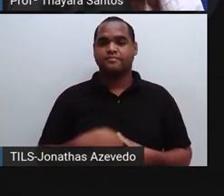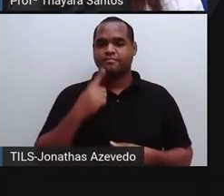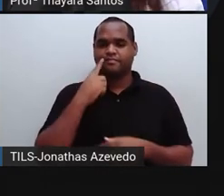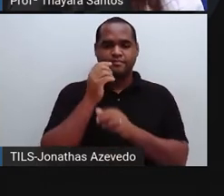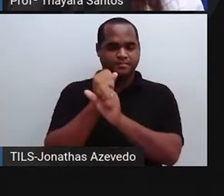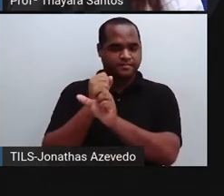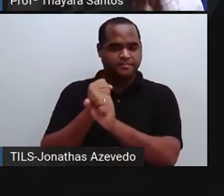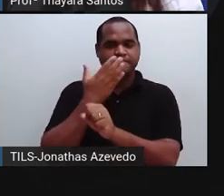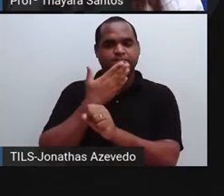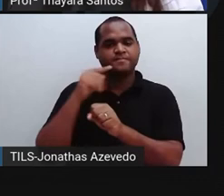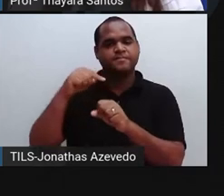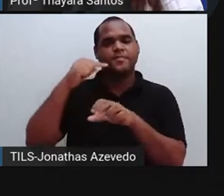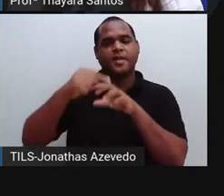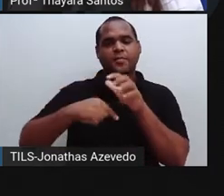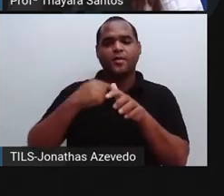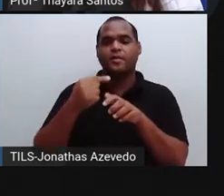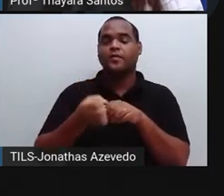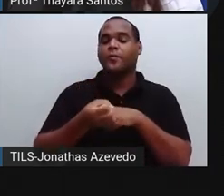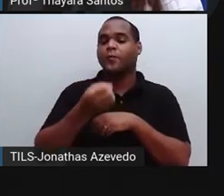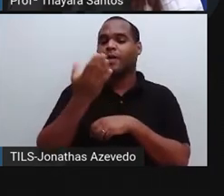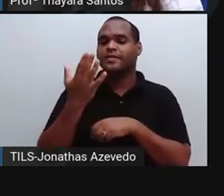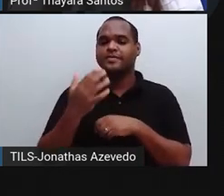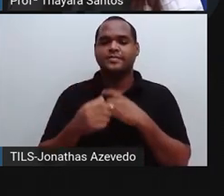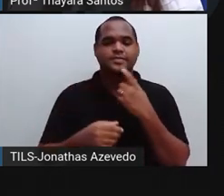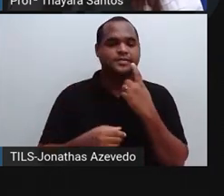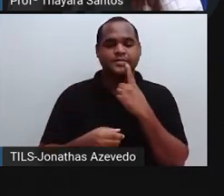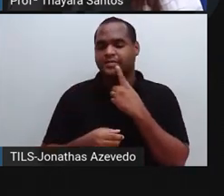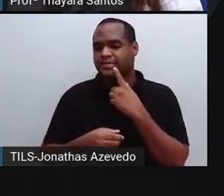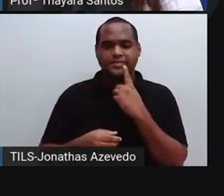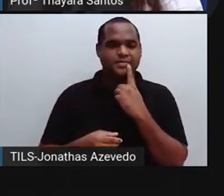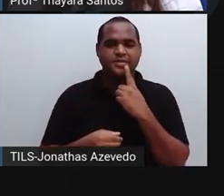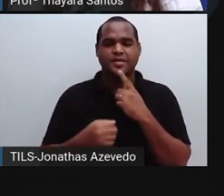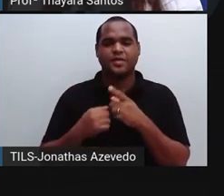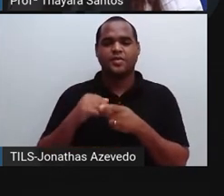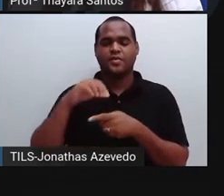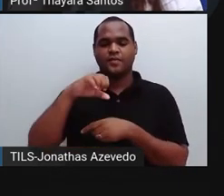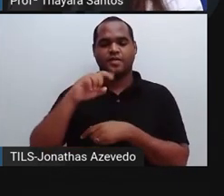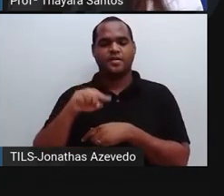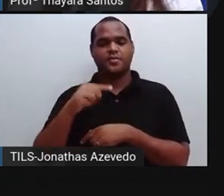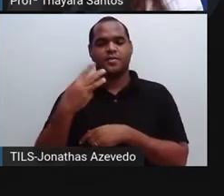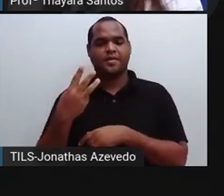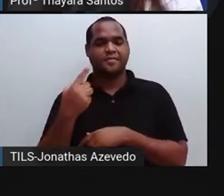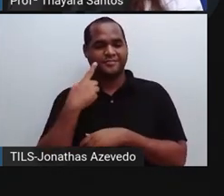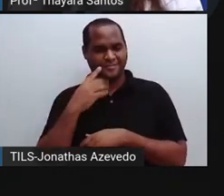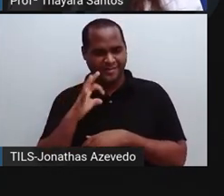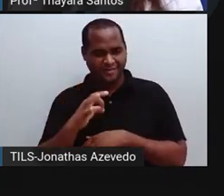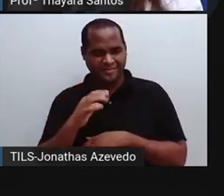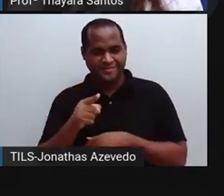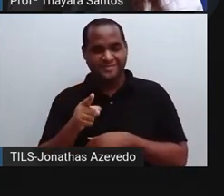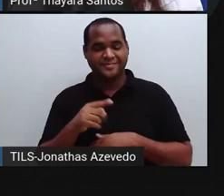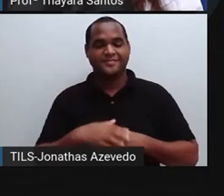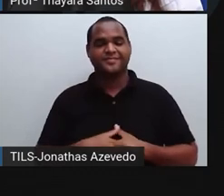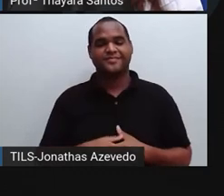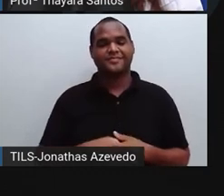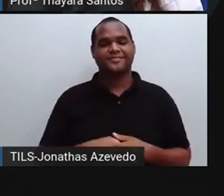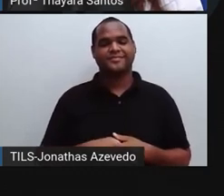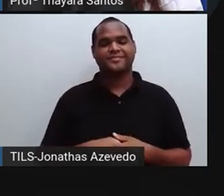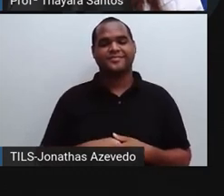A quantidade de água doce no planeta corresponde a... Ah, deixa eu ver. Vou botar essa daqui. Vamos lá, ver se eu acertei.